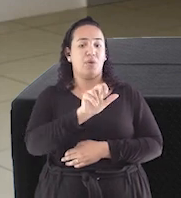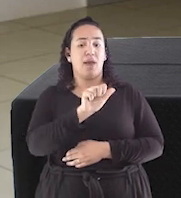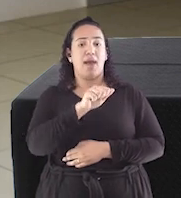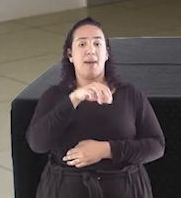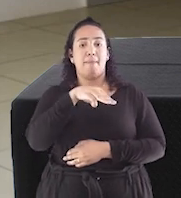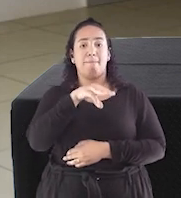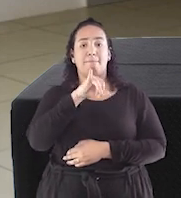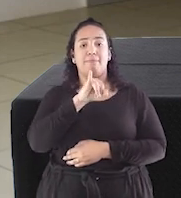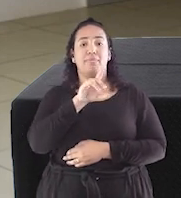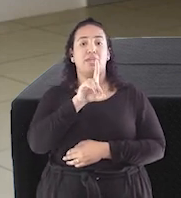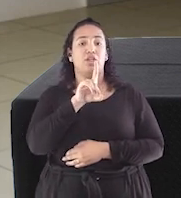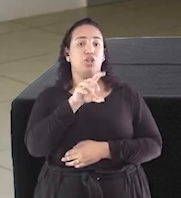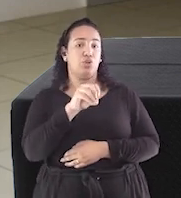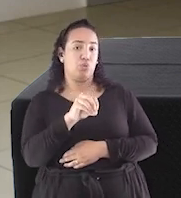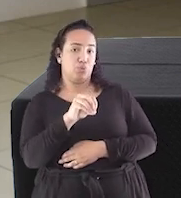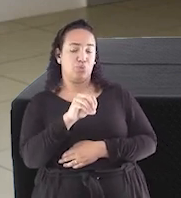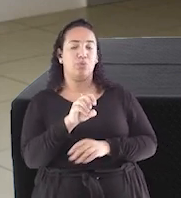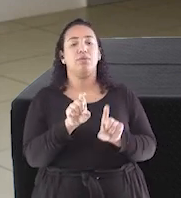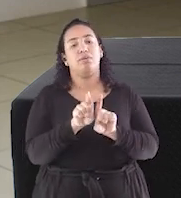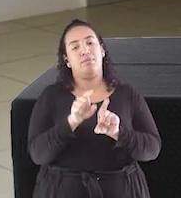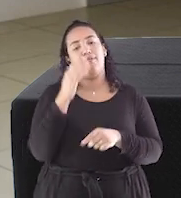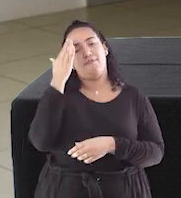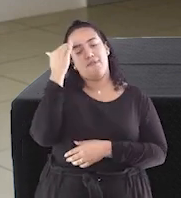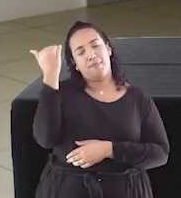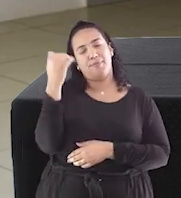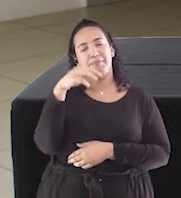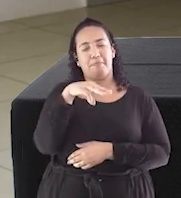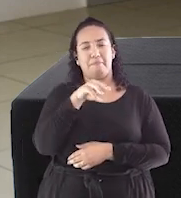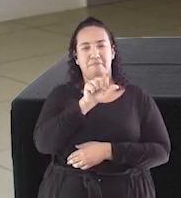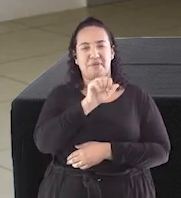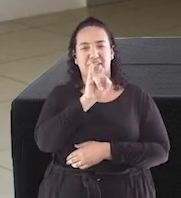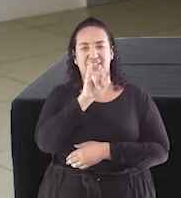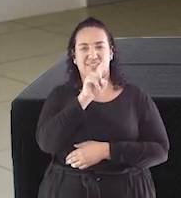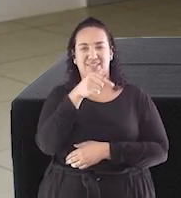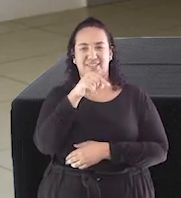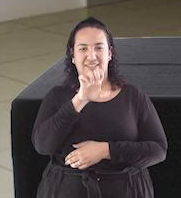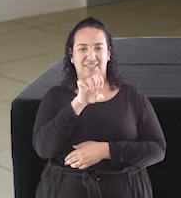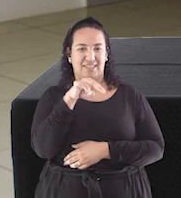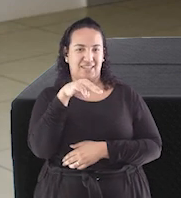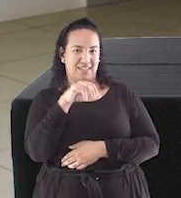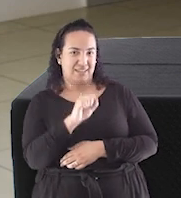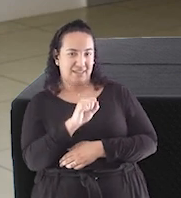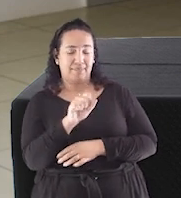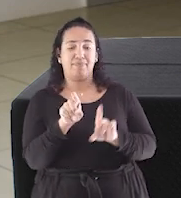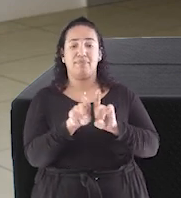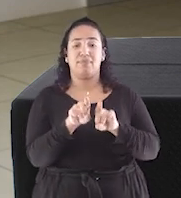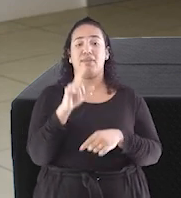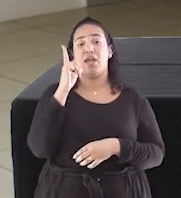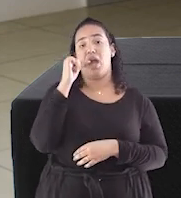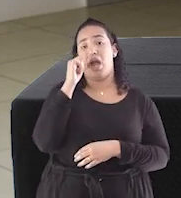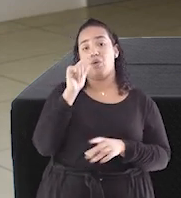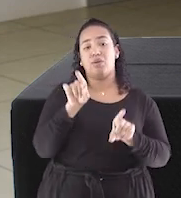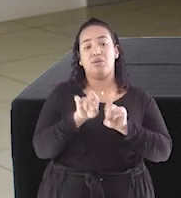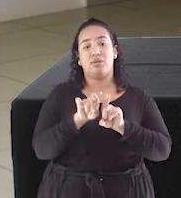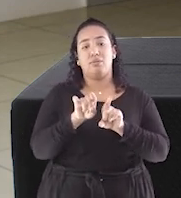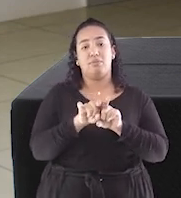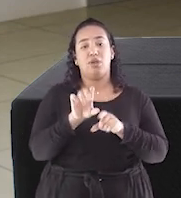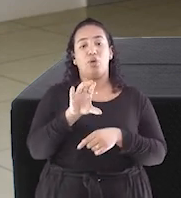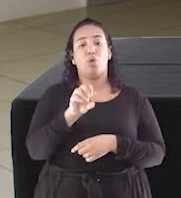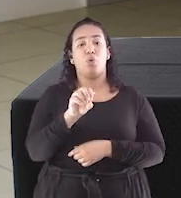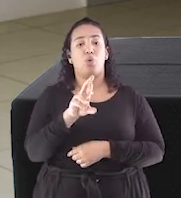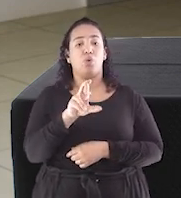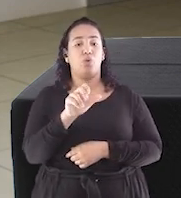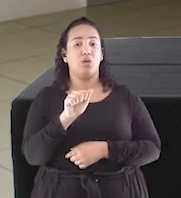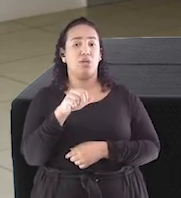amido de milho. Conhecido também como maisena. Água e corante para dar uma corzinha a mais. E as mudanças de estado